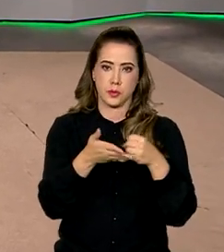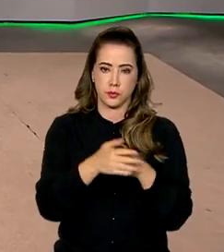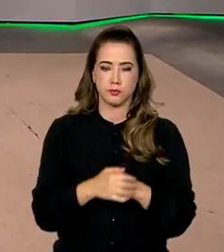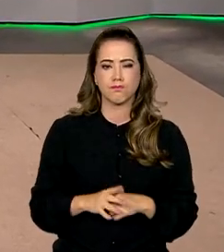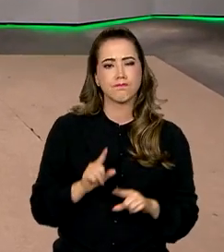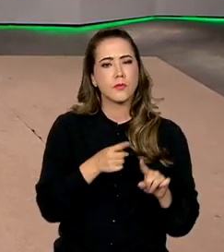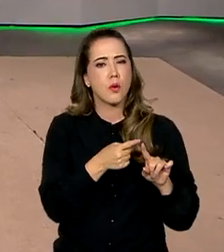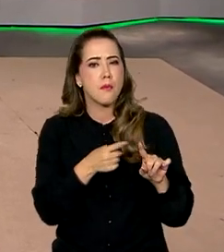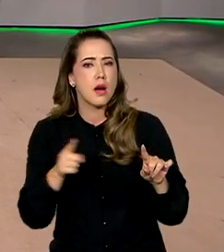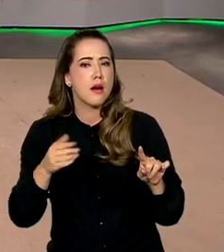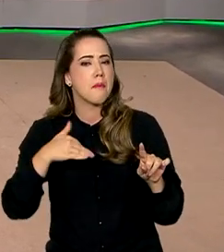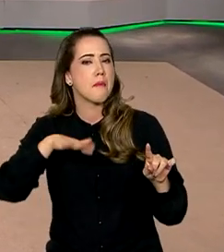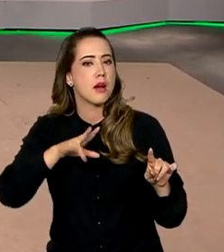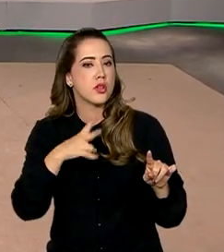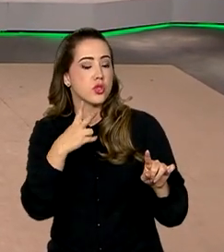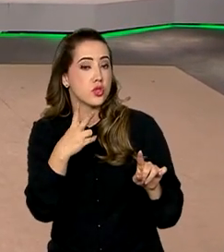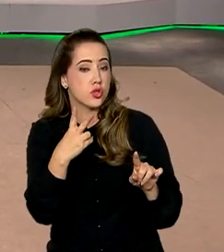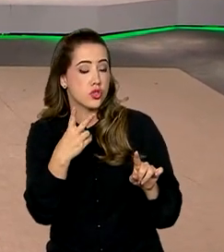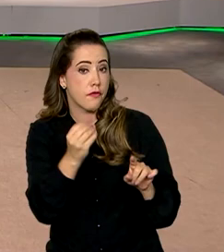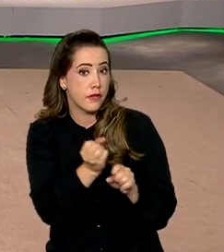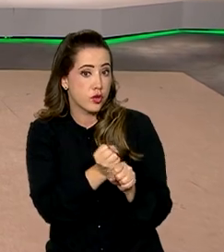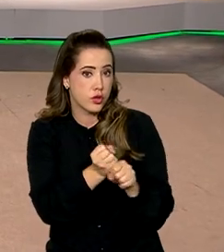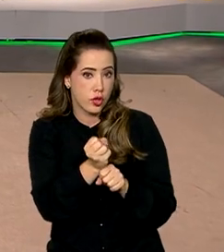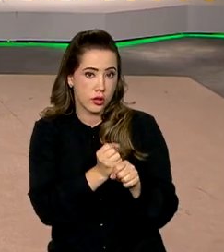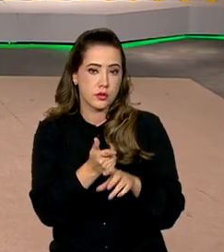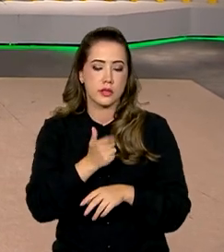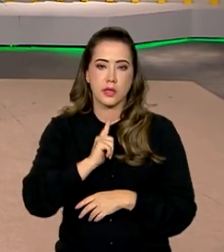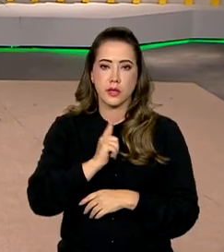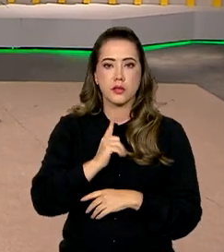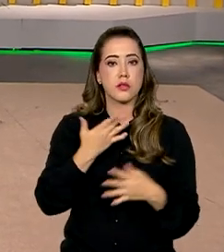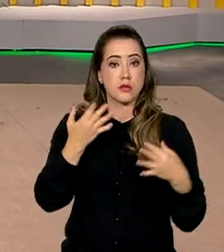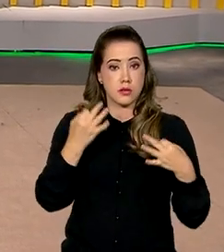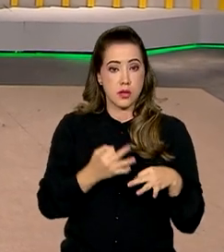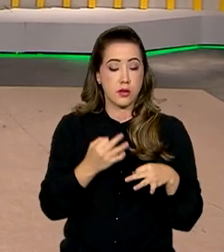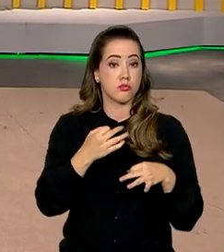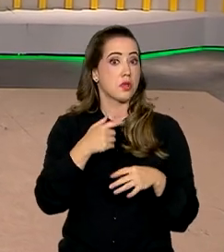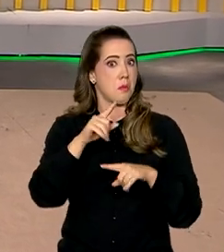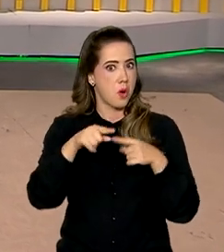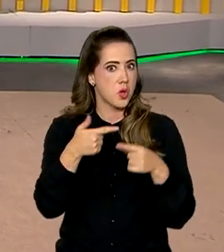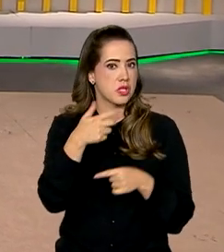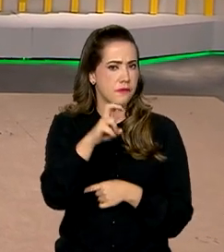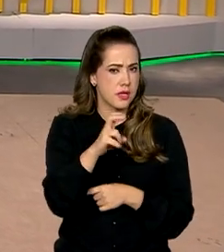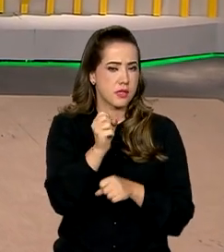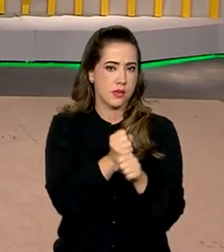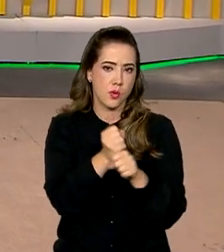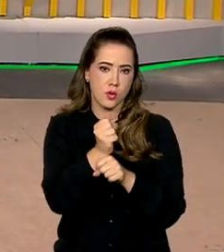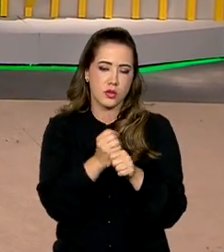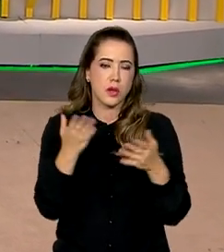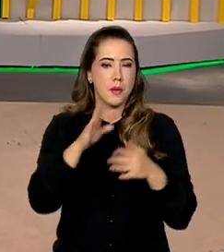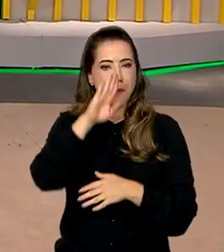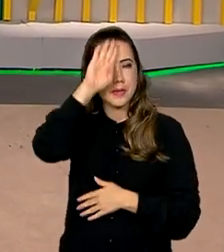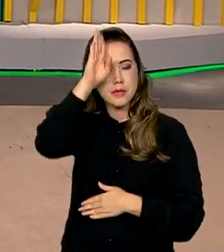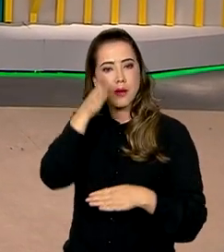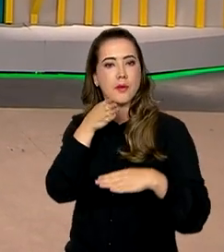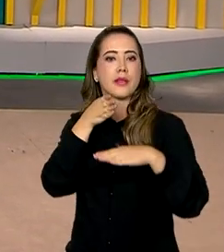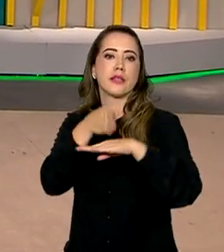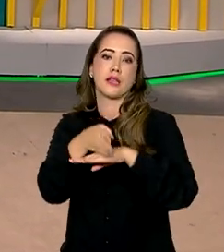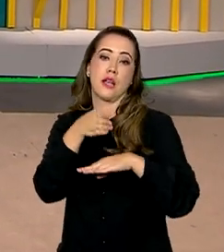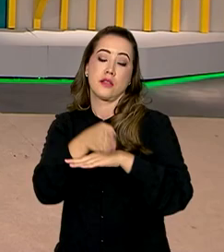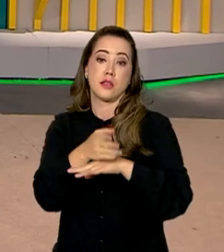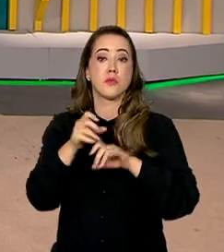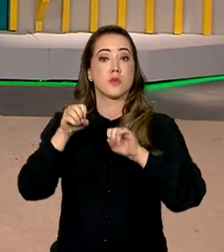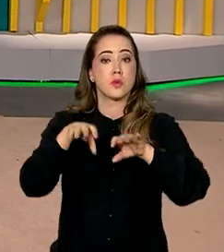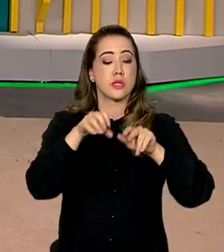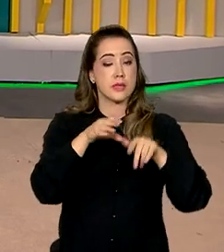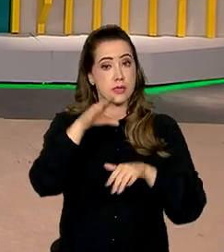básica. Ao longo de mais de duas décadas de existência, mais precisamente 25 anos, tornou-se a principal porta de entrada